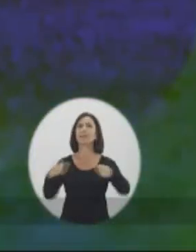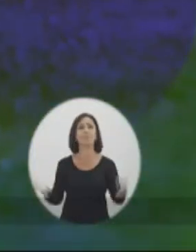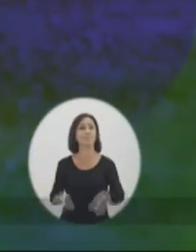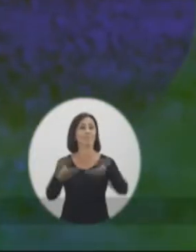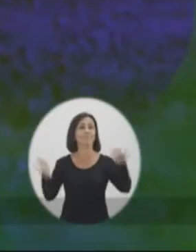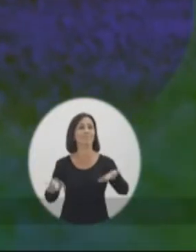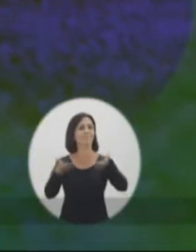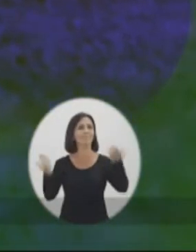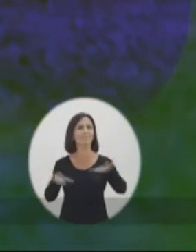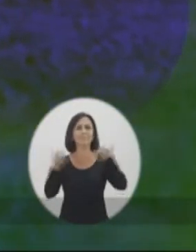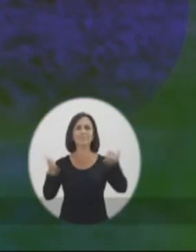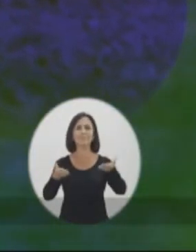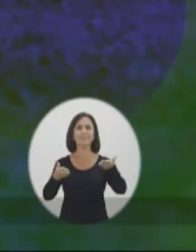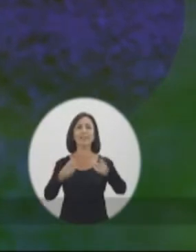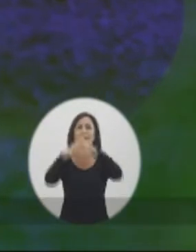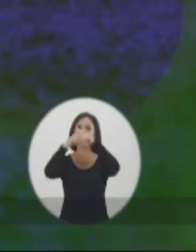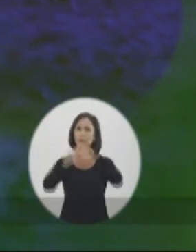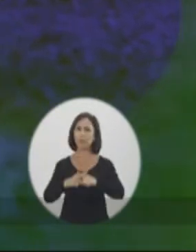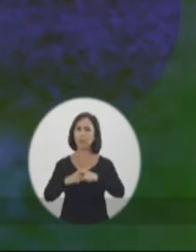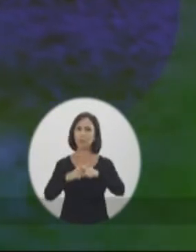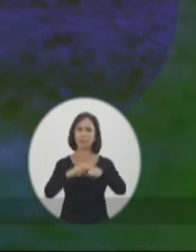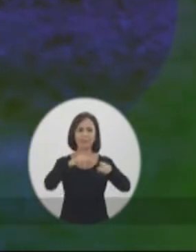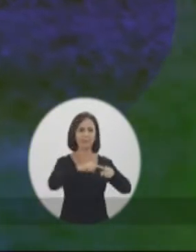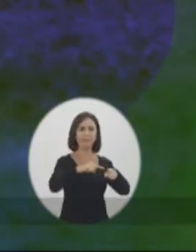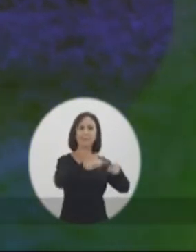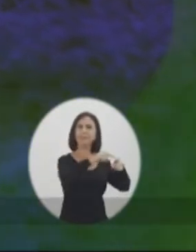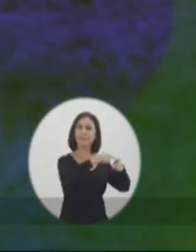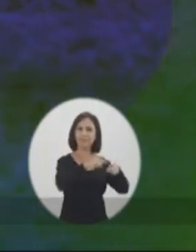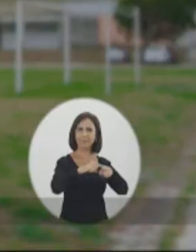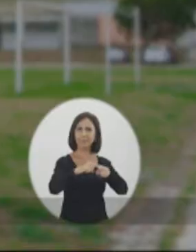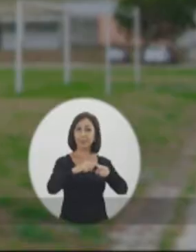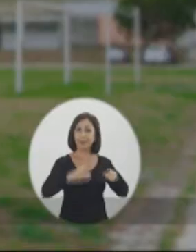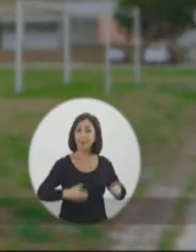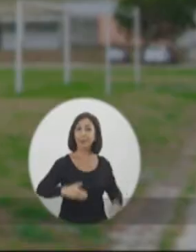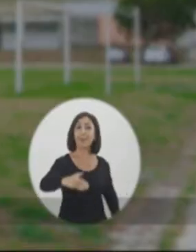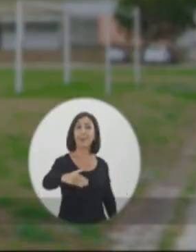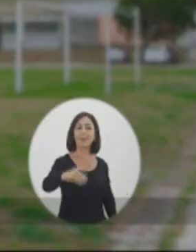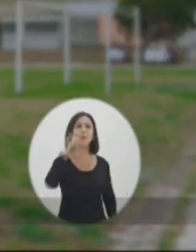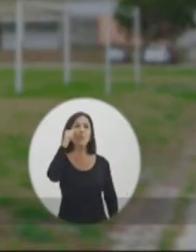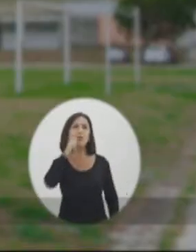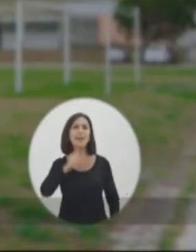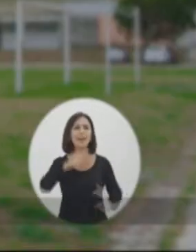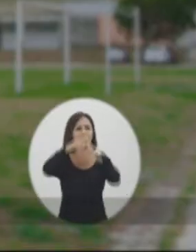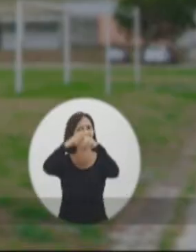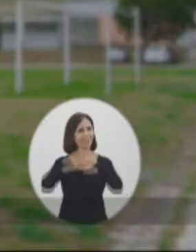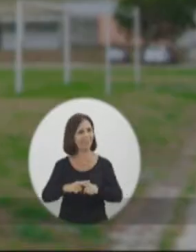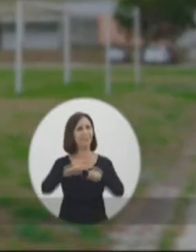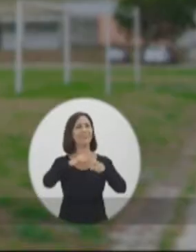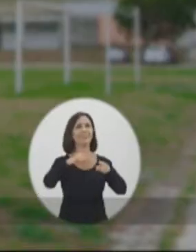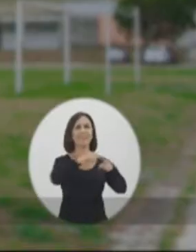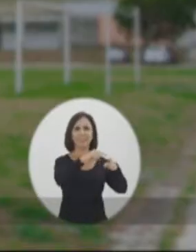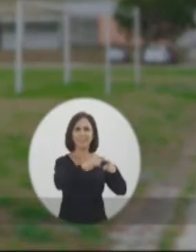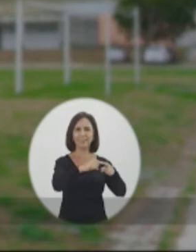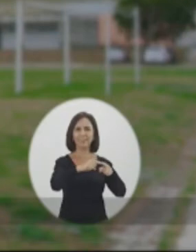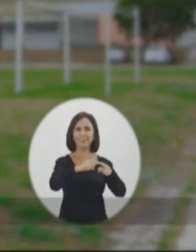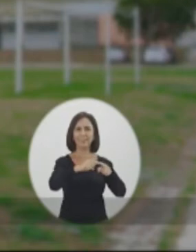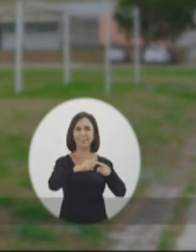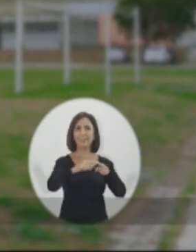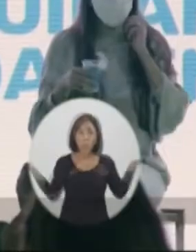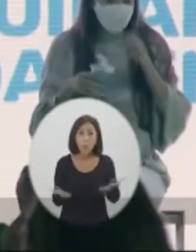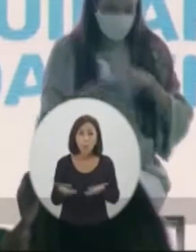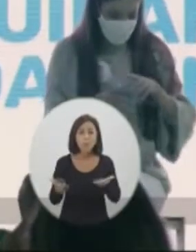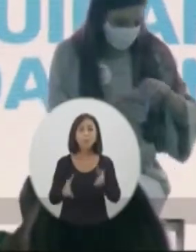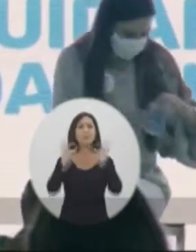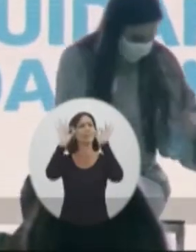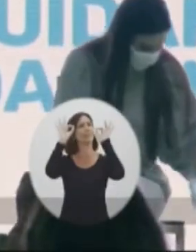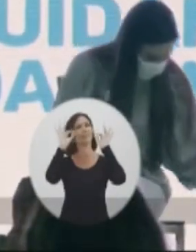vou dar um novo impulso à Copa de Seleções de Bairro. E vem aí a Copa Feminina de Seleções de Bairro.